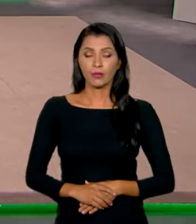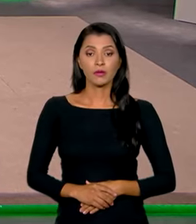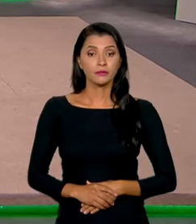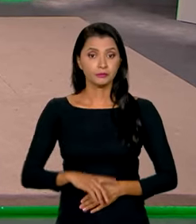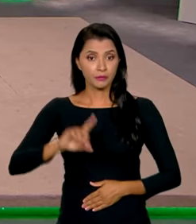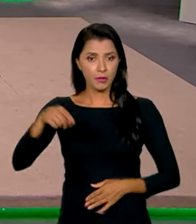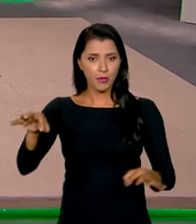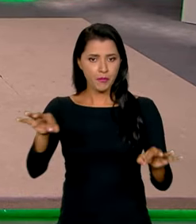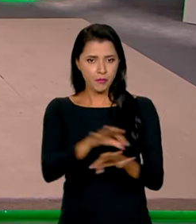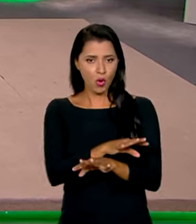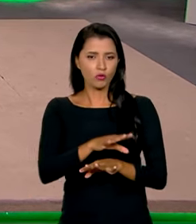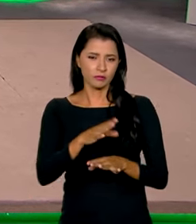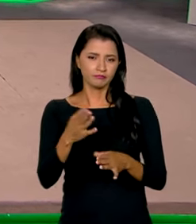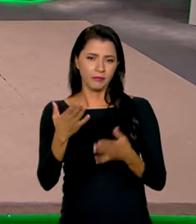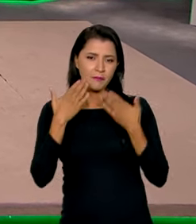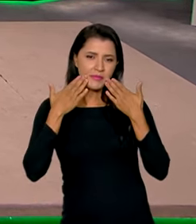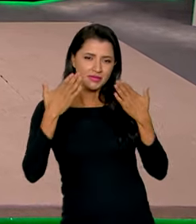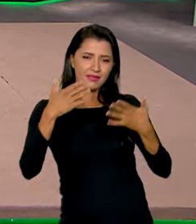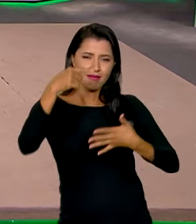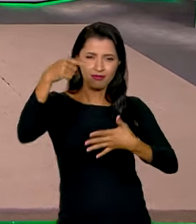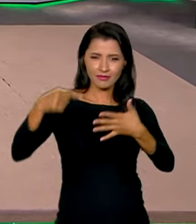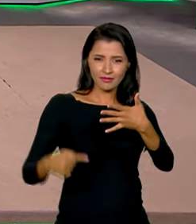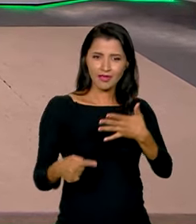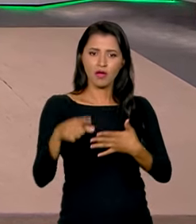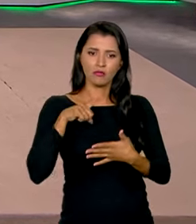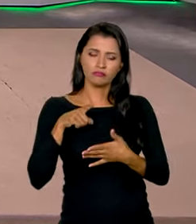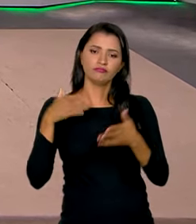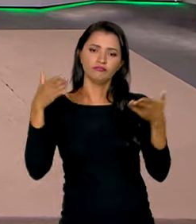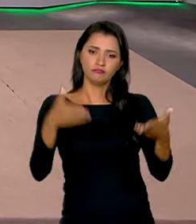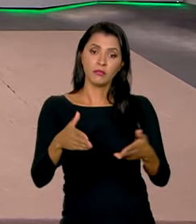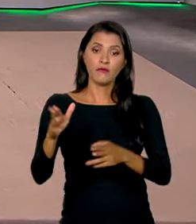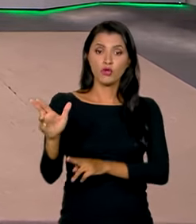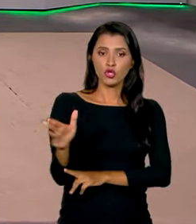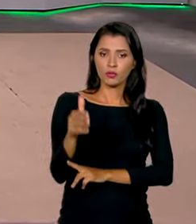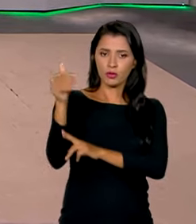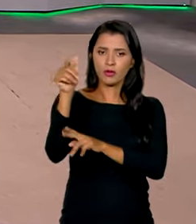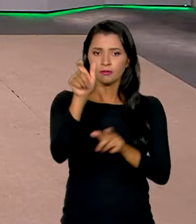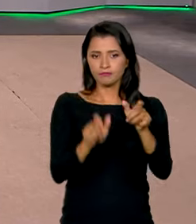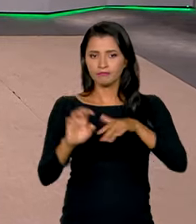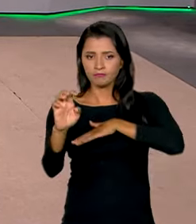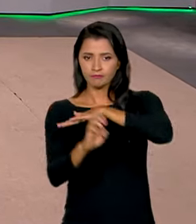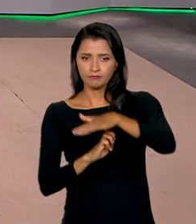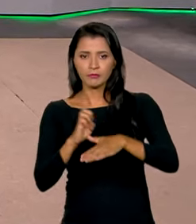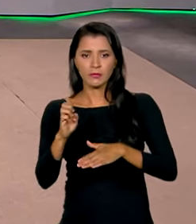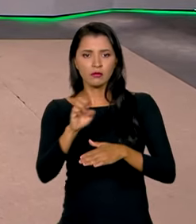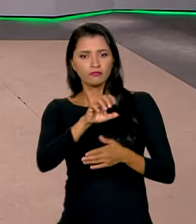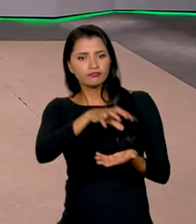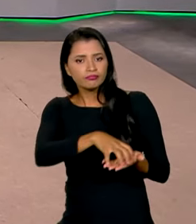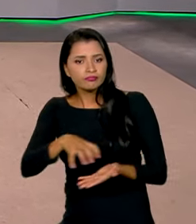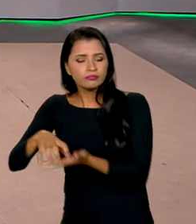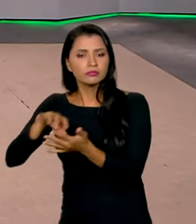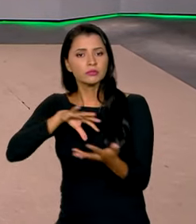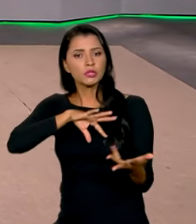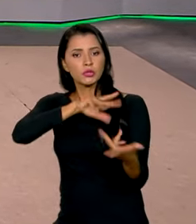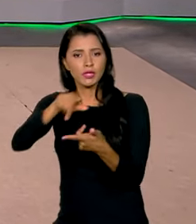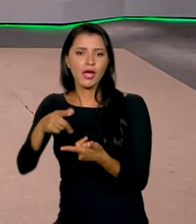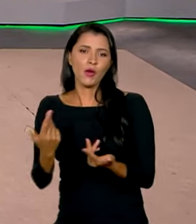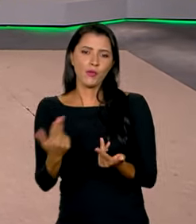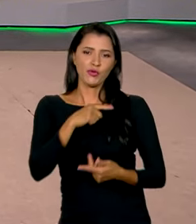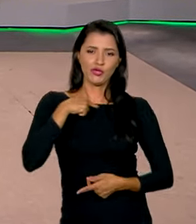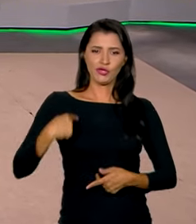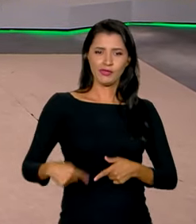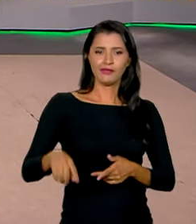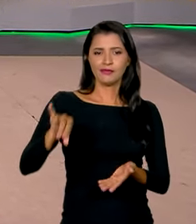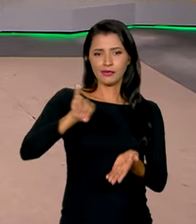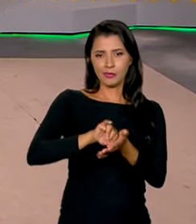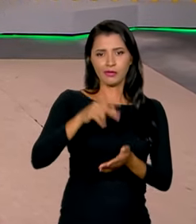Depois de passar por uma rodada de apresentação que envolveu diplomatas, empresários e delegações internacionais como os chineses